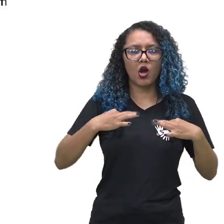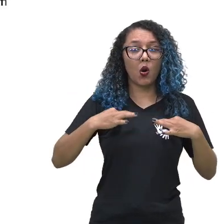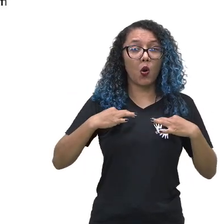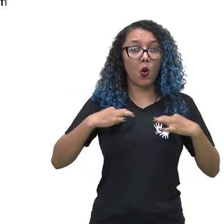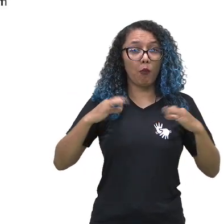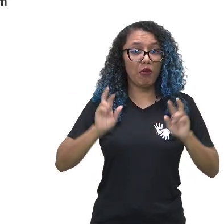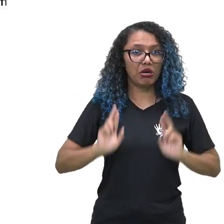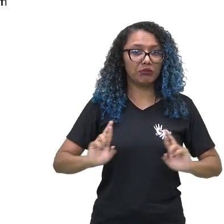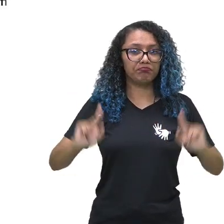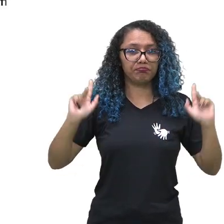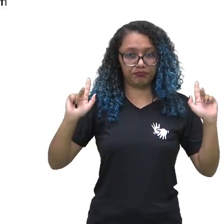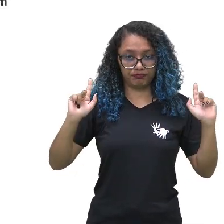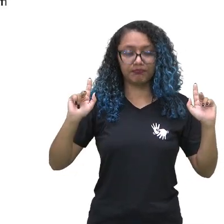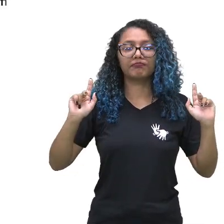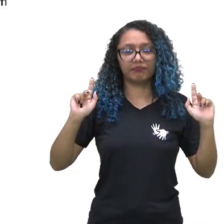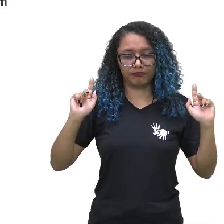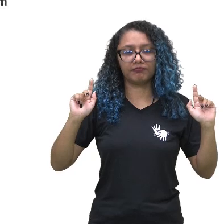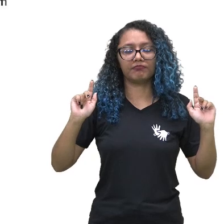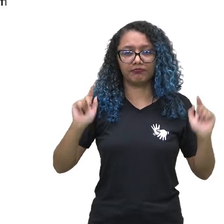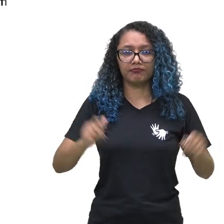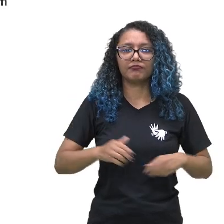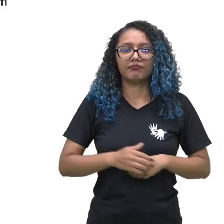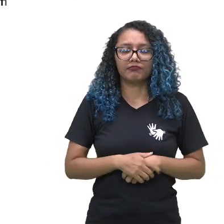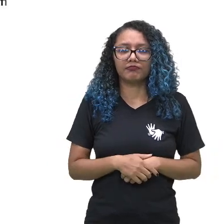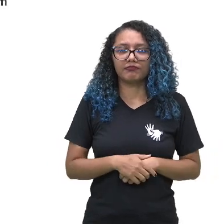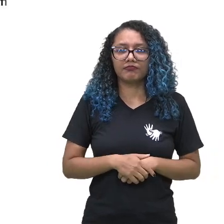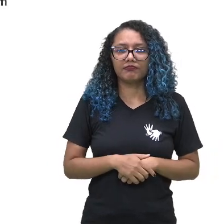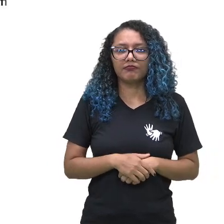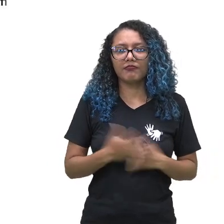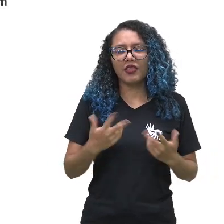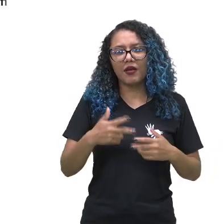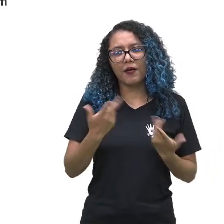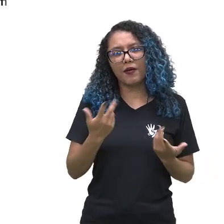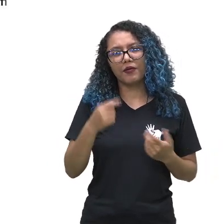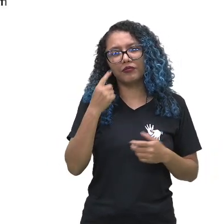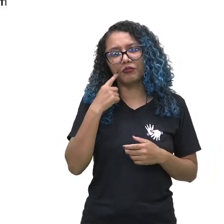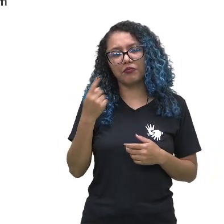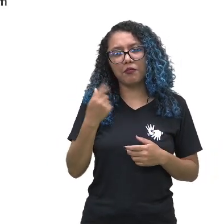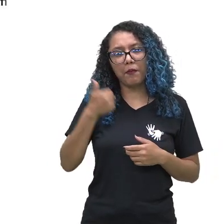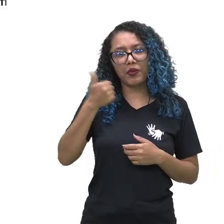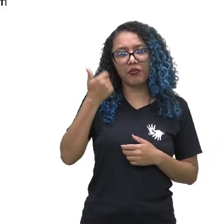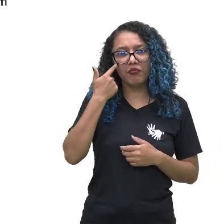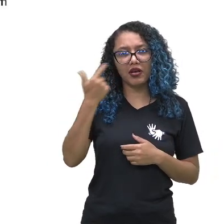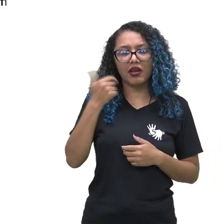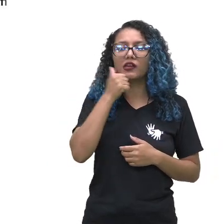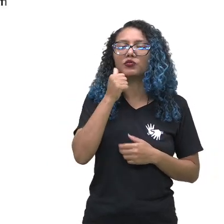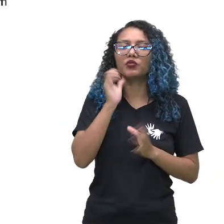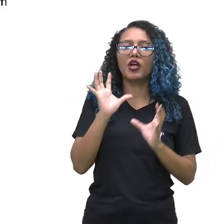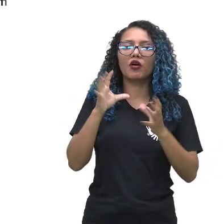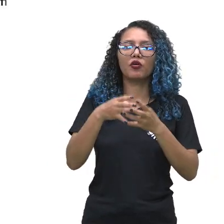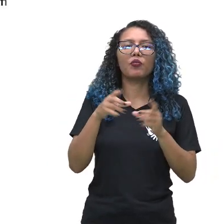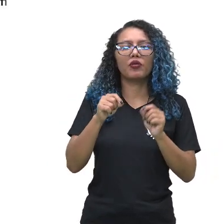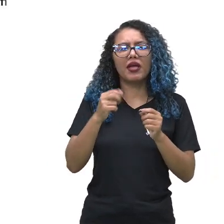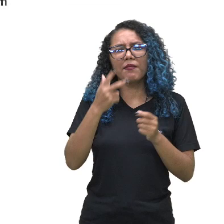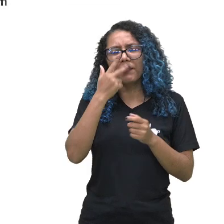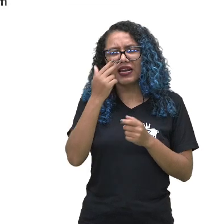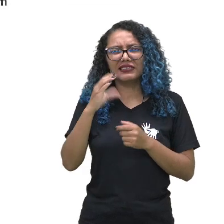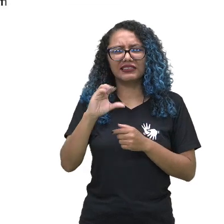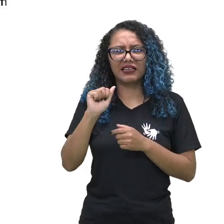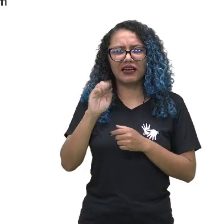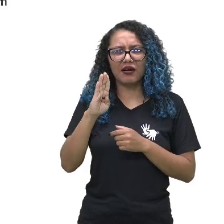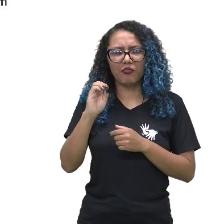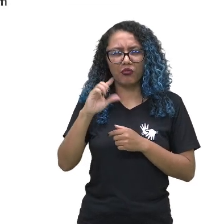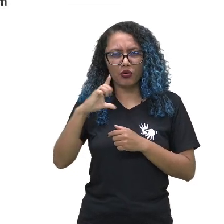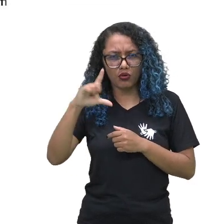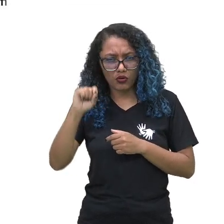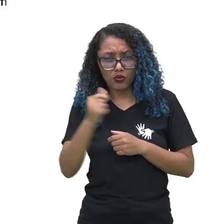totalmente diferentes. Eu diria que um é um traço mais caboclo, no caso das mulheres pretas, e